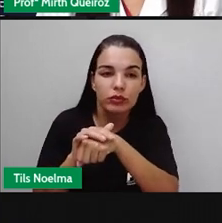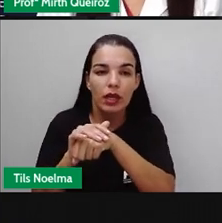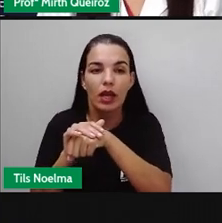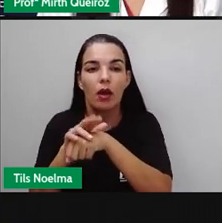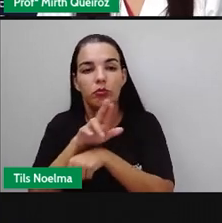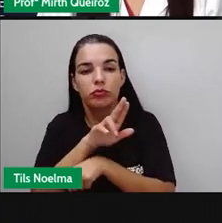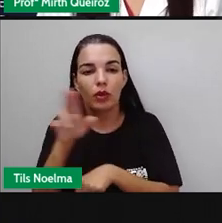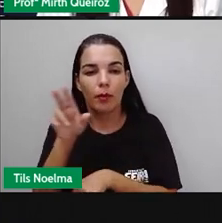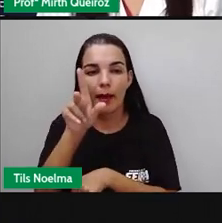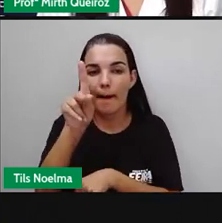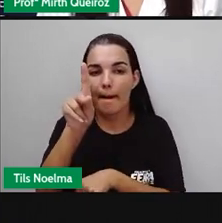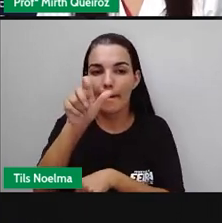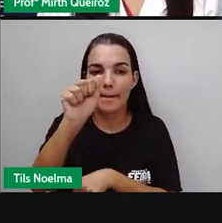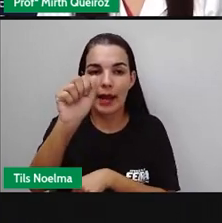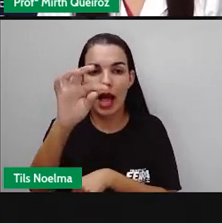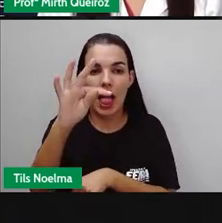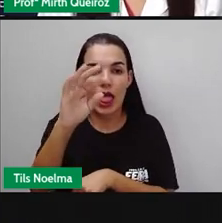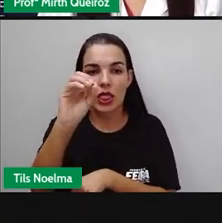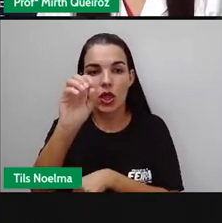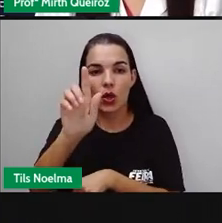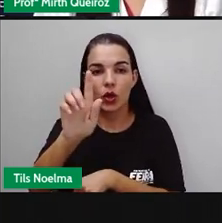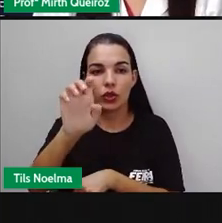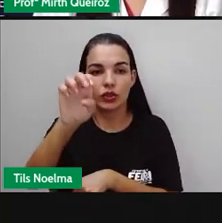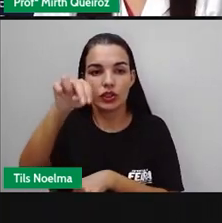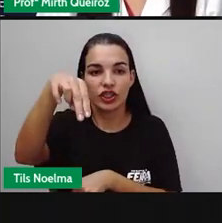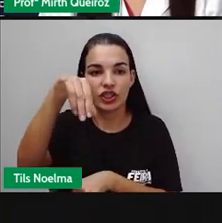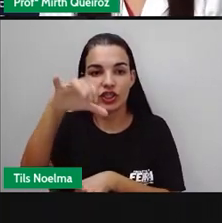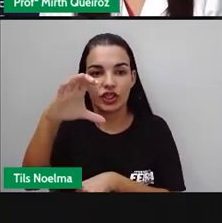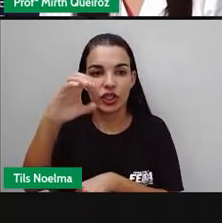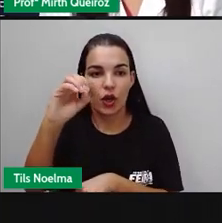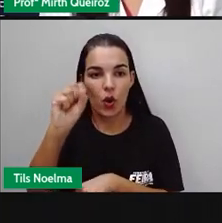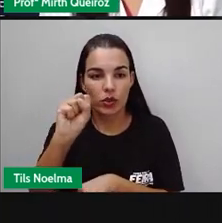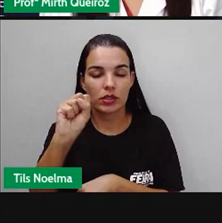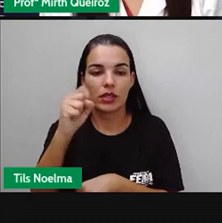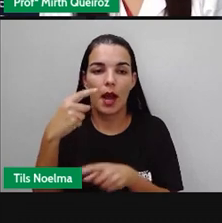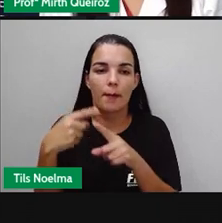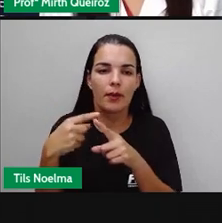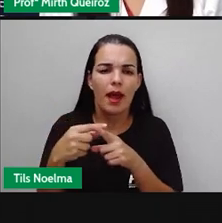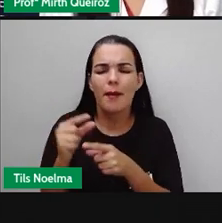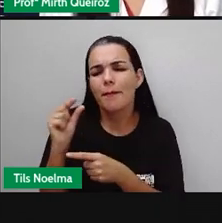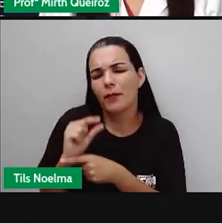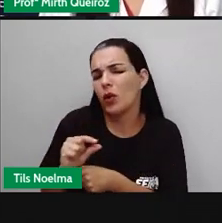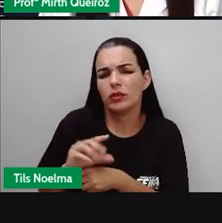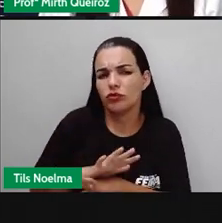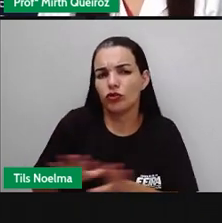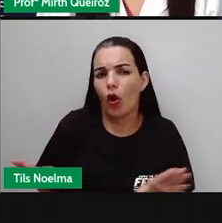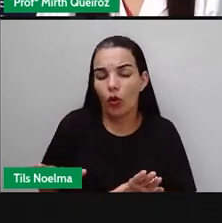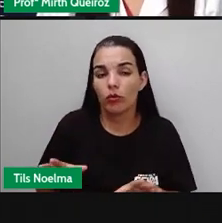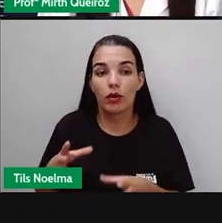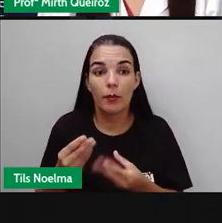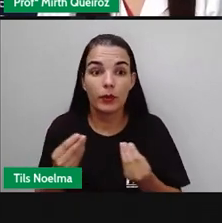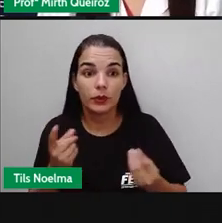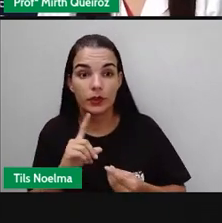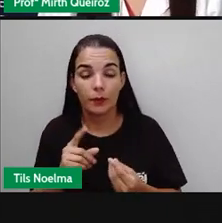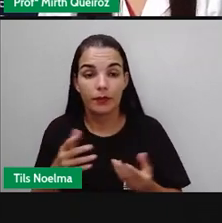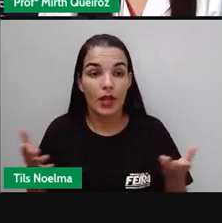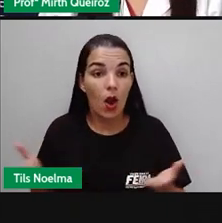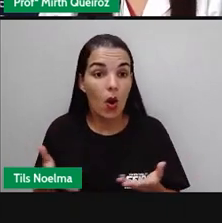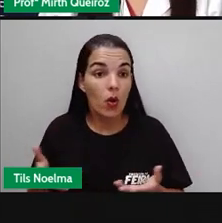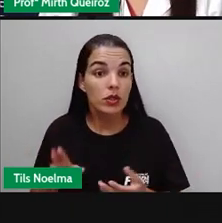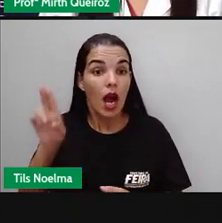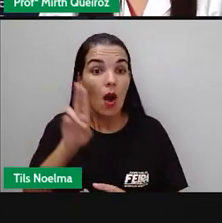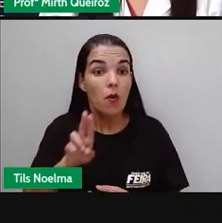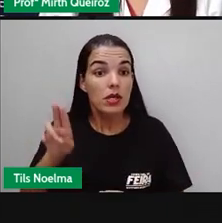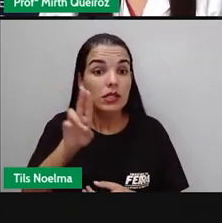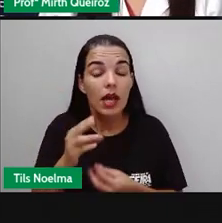patogênicos, né? Uma vez que eles causam doenças e que são a minoria dos micro-organismos. E hoje nós iremos falar sobre